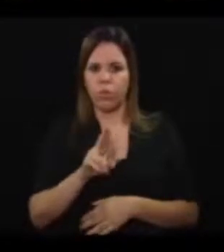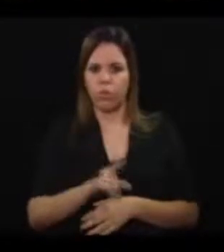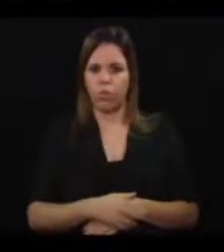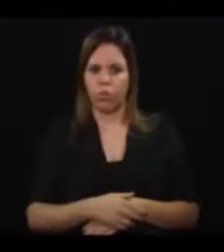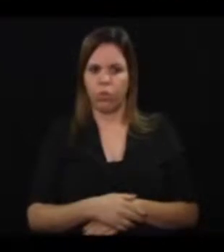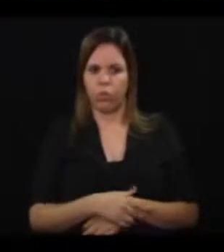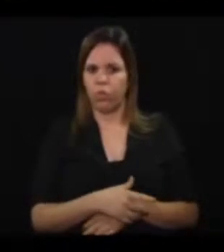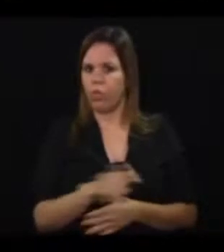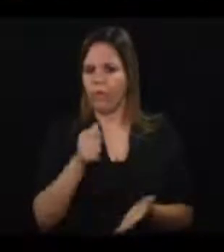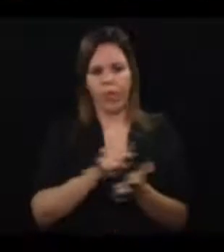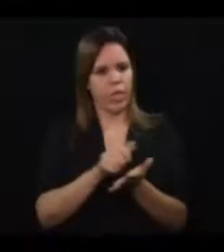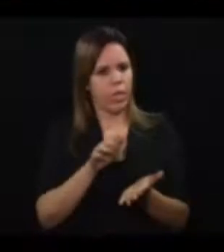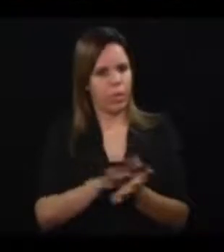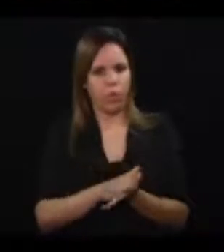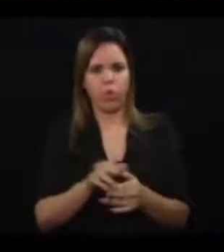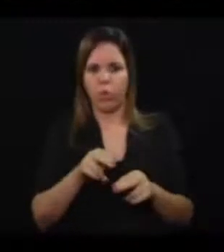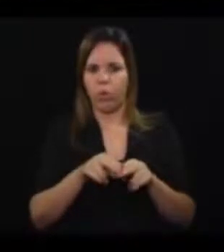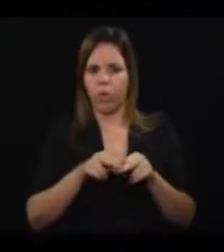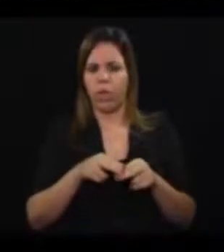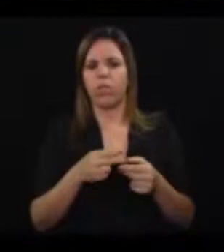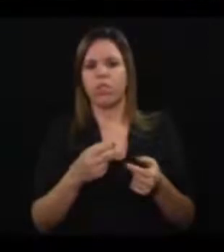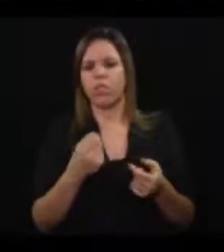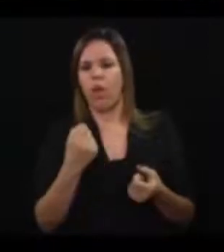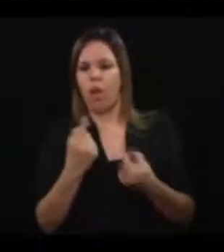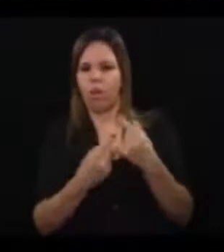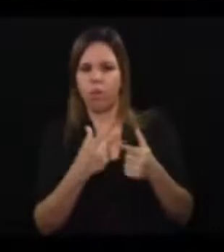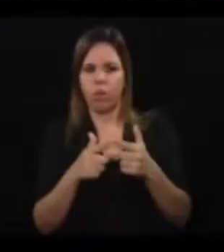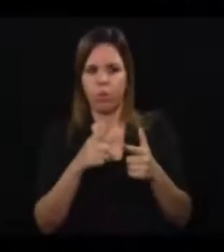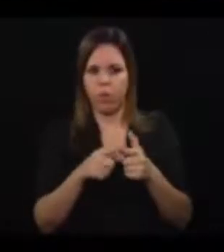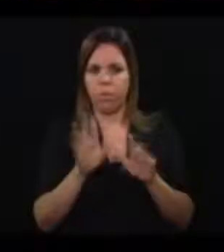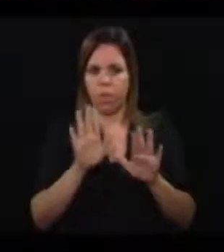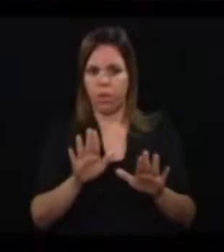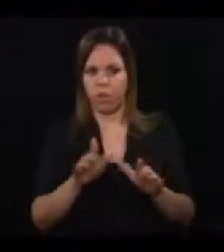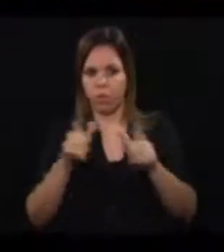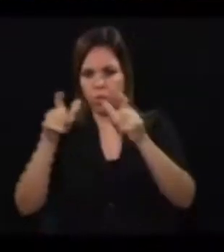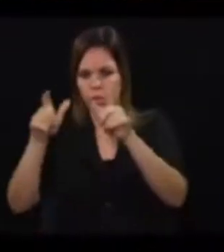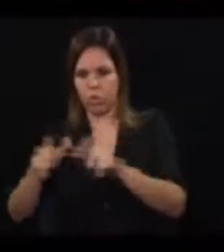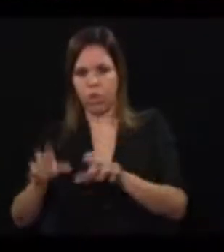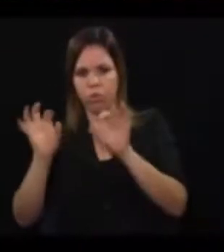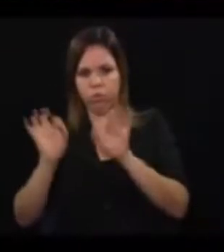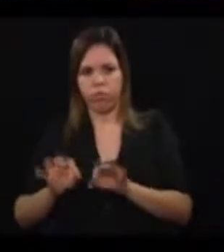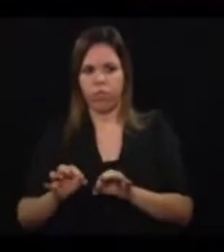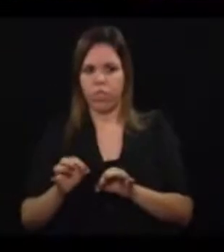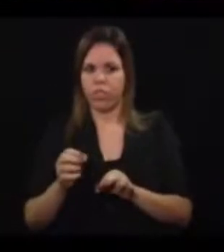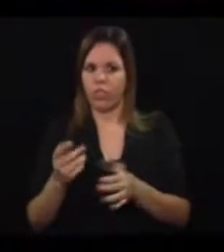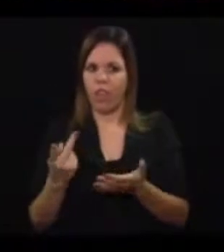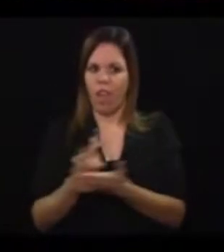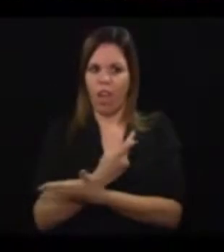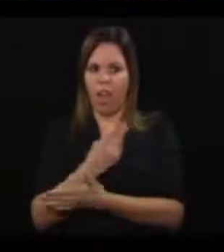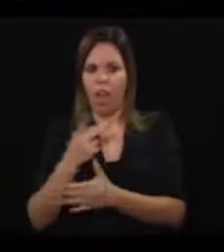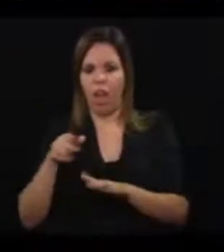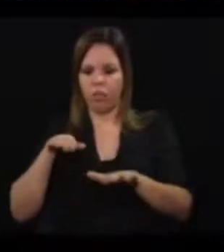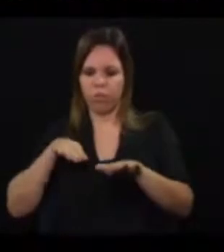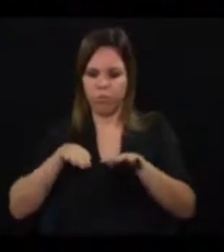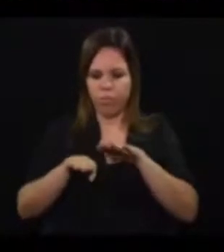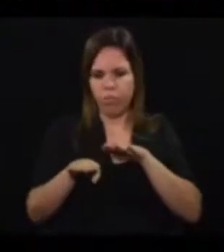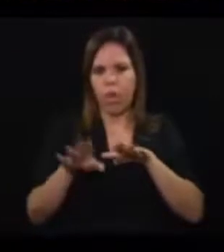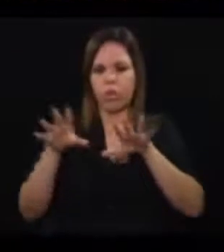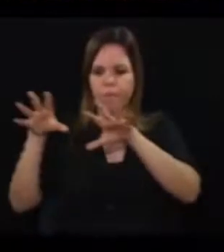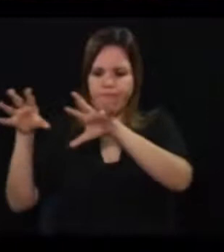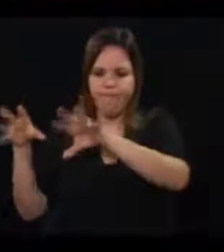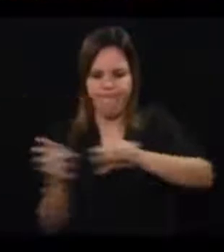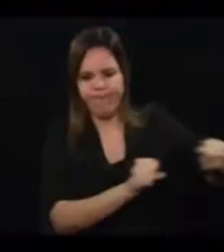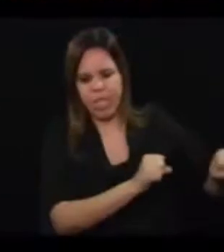será penalizado por eventuais deslizes, mas os equipamentos estacionados de forma irregular podem ser recolhidos pela